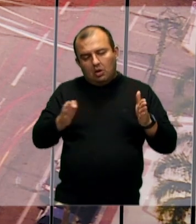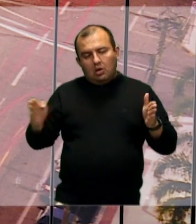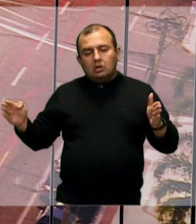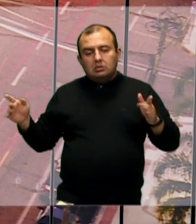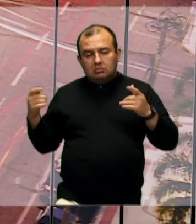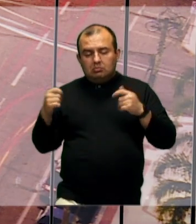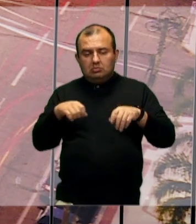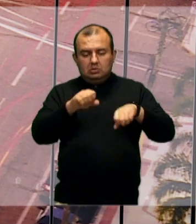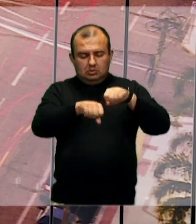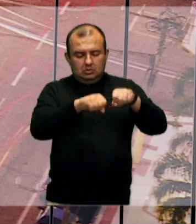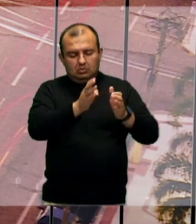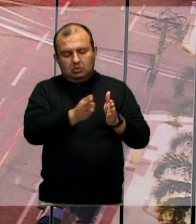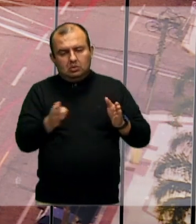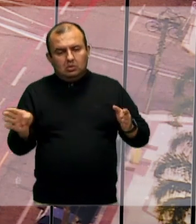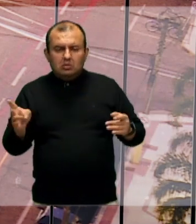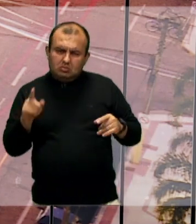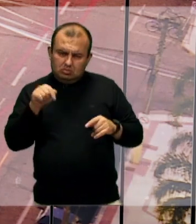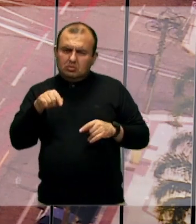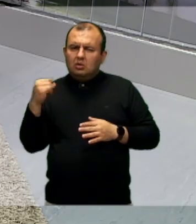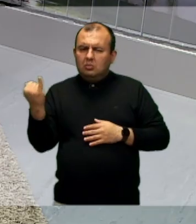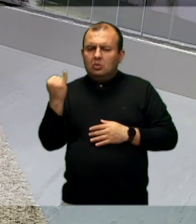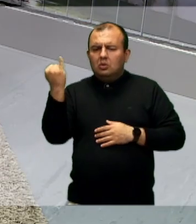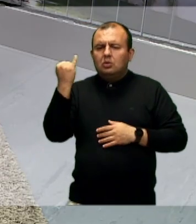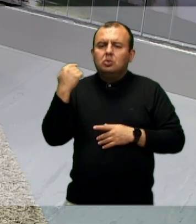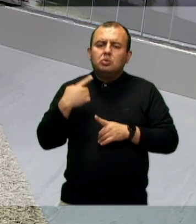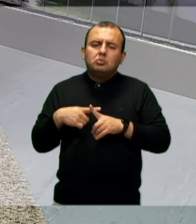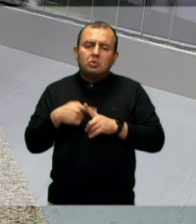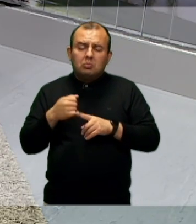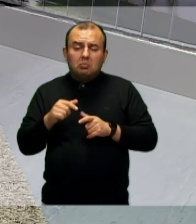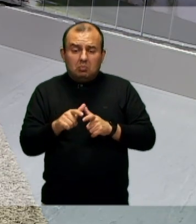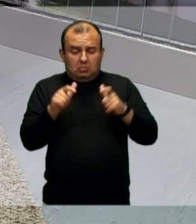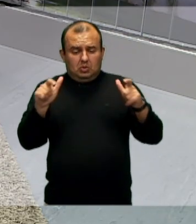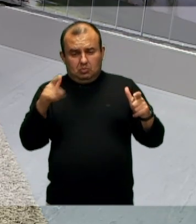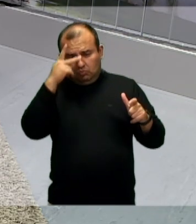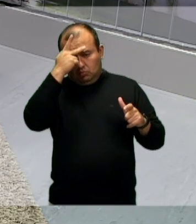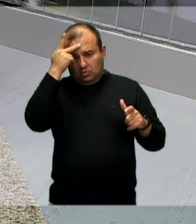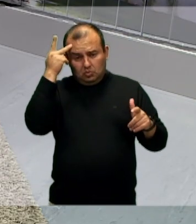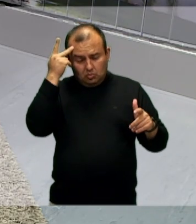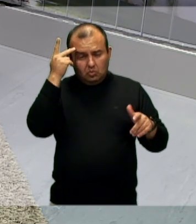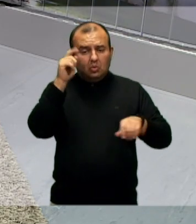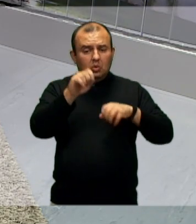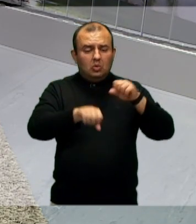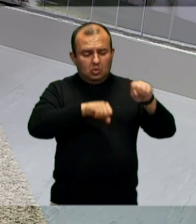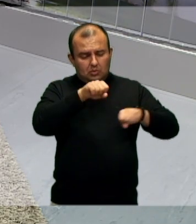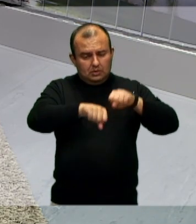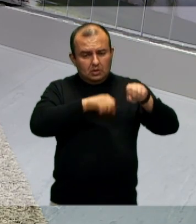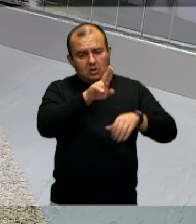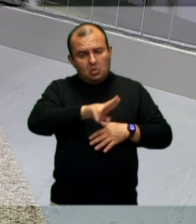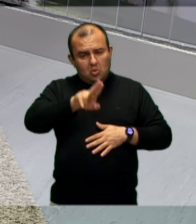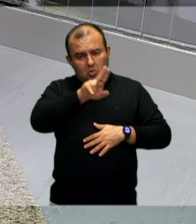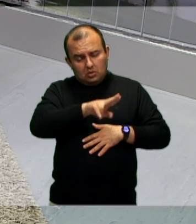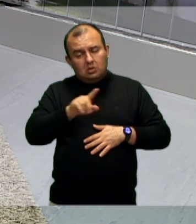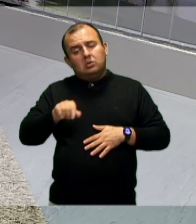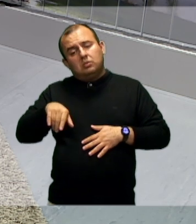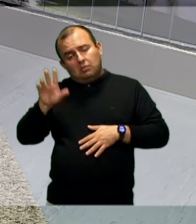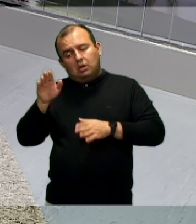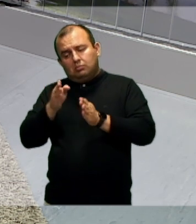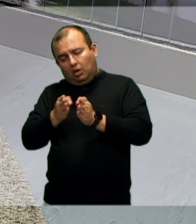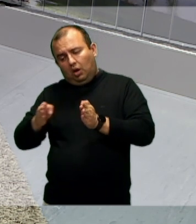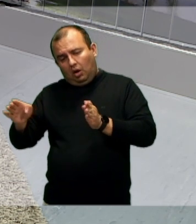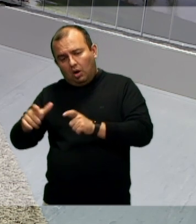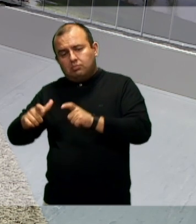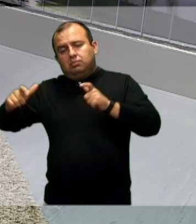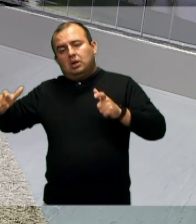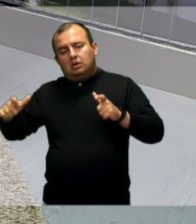também é uma situação importante, porque se mais pessoas deverão usar esse tipo de mobilidade, é